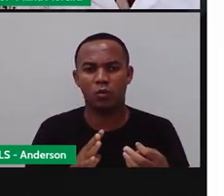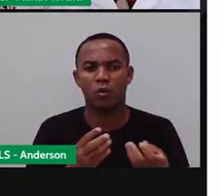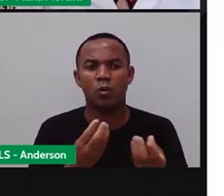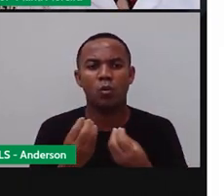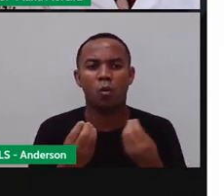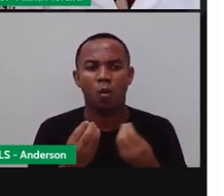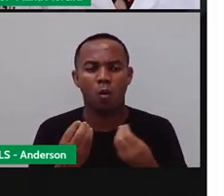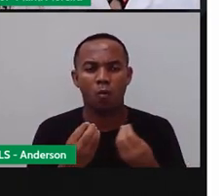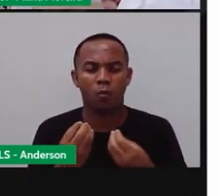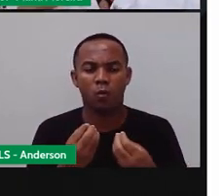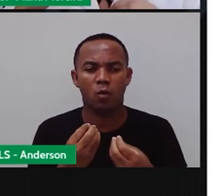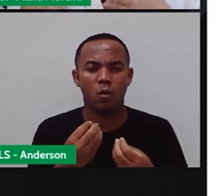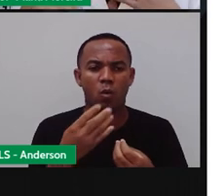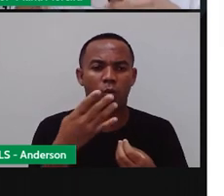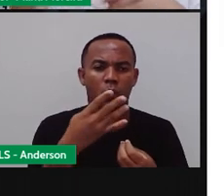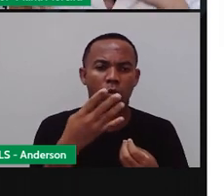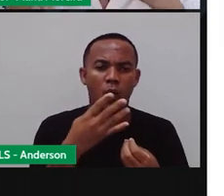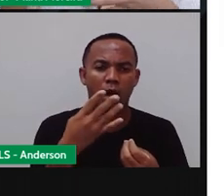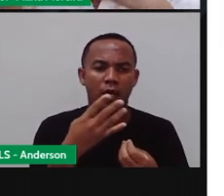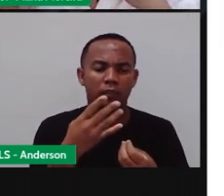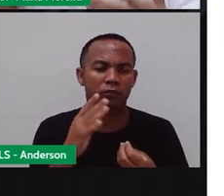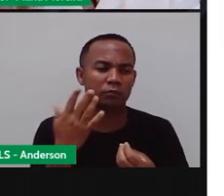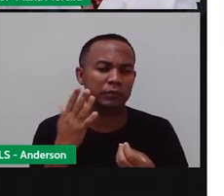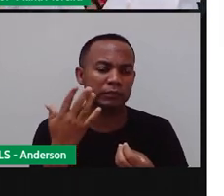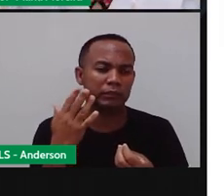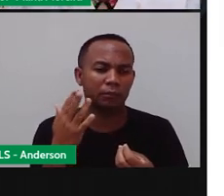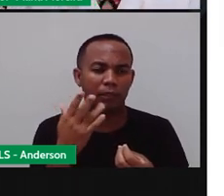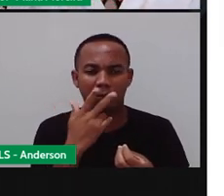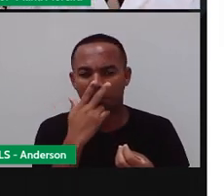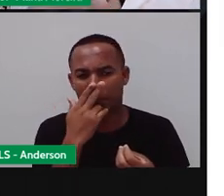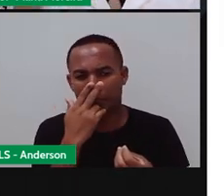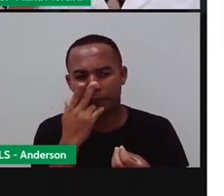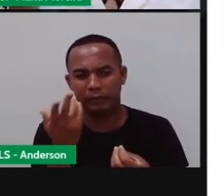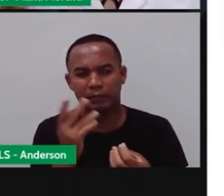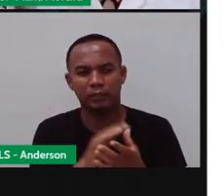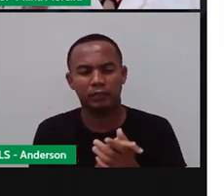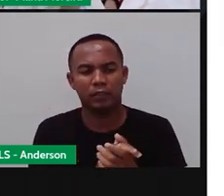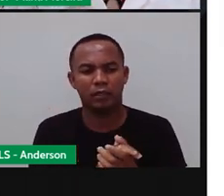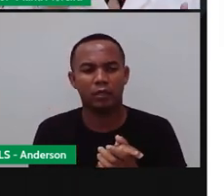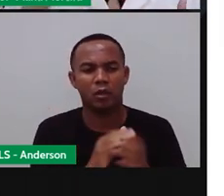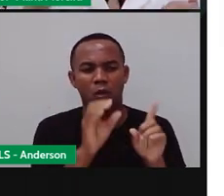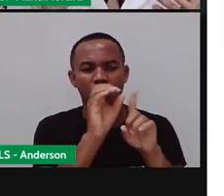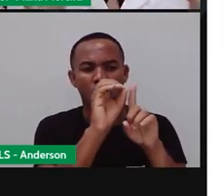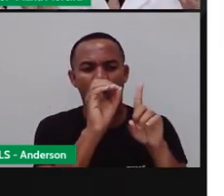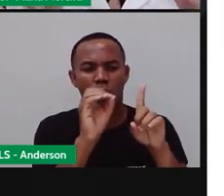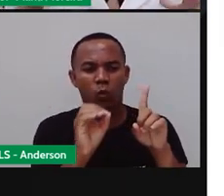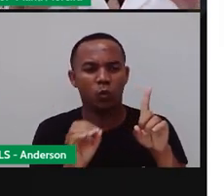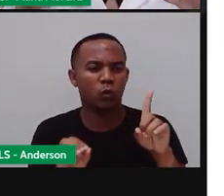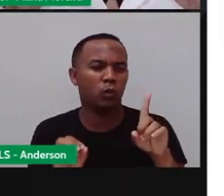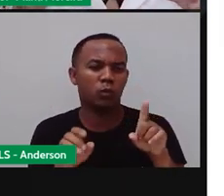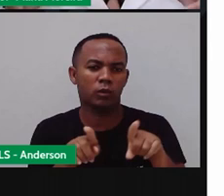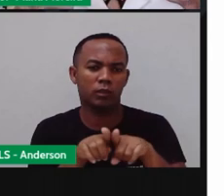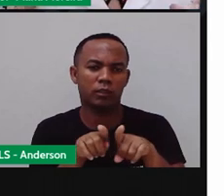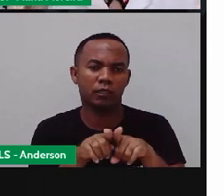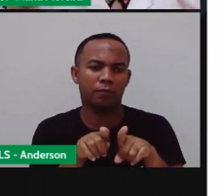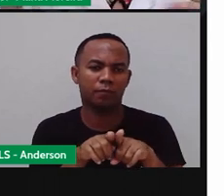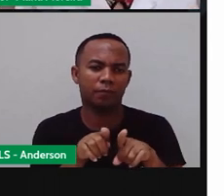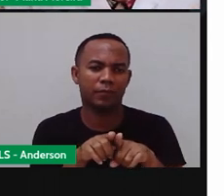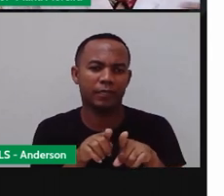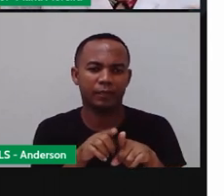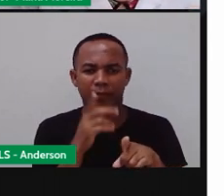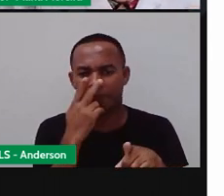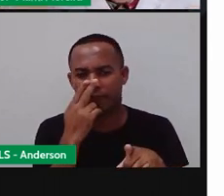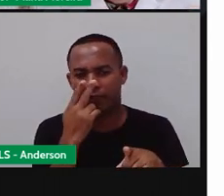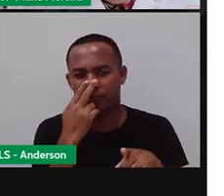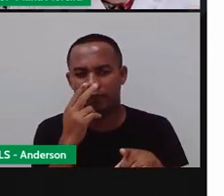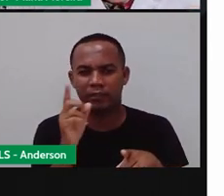definidas, que elas a gente parecia, né? O outono e a primavera, a gente não tem elas bem definidas como a